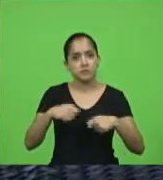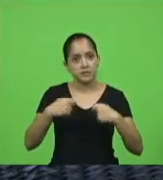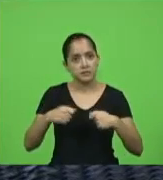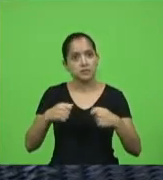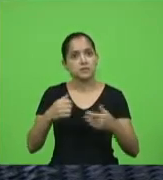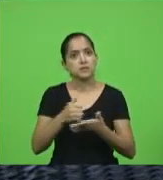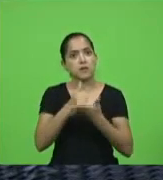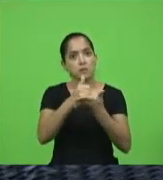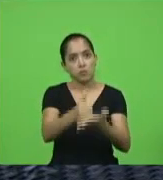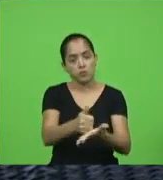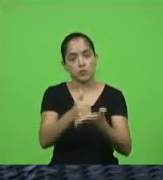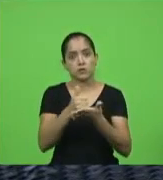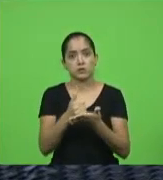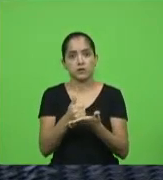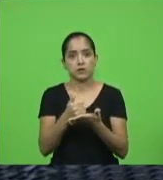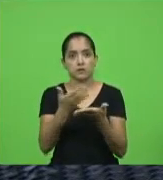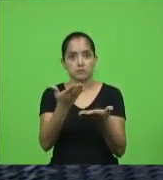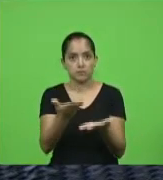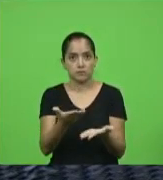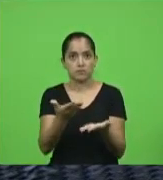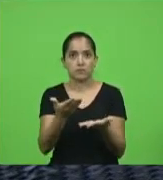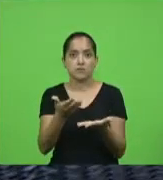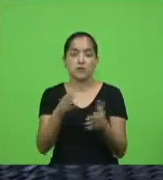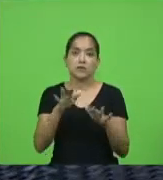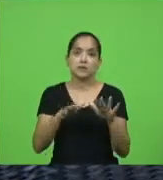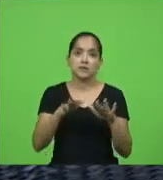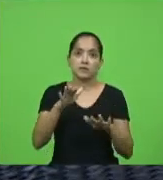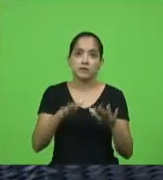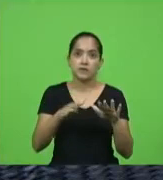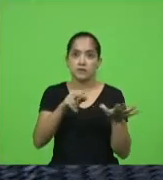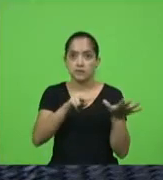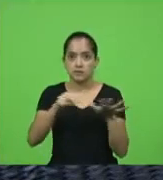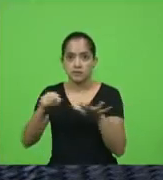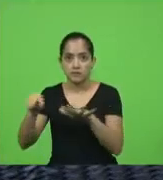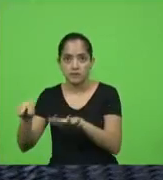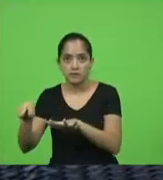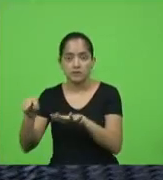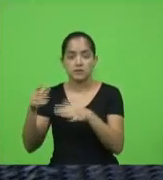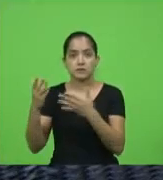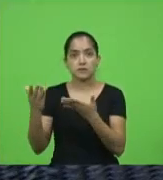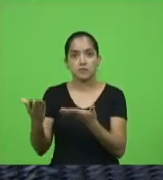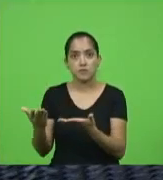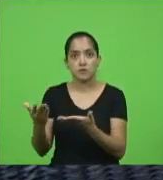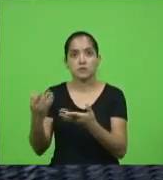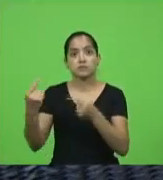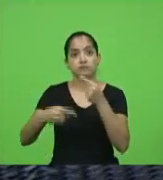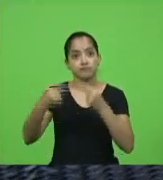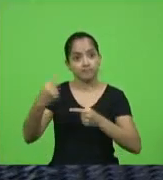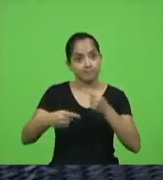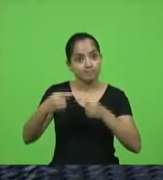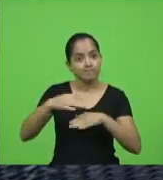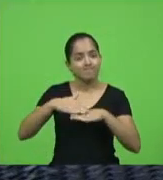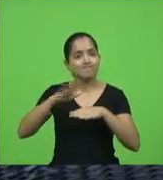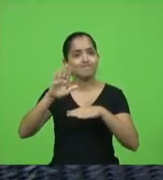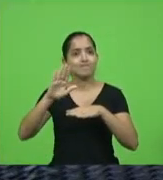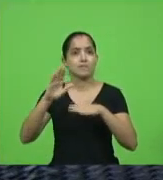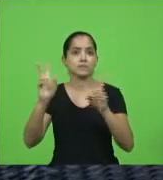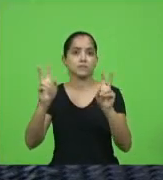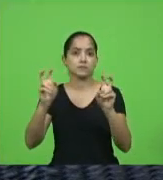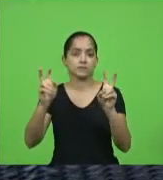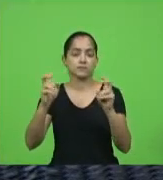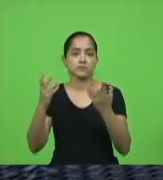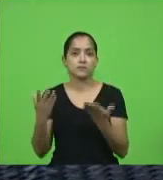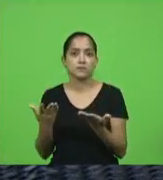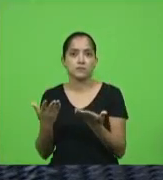dá essa chance talvez a gente fazer essa semana do empreendedorismo seria discutir mais sobre esse assunto de